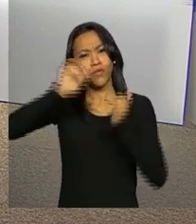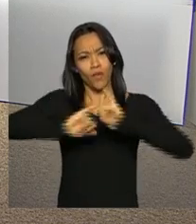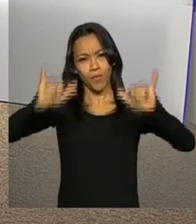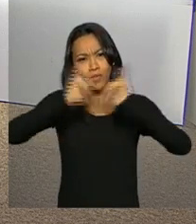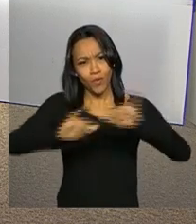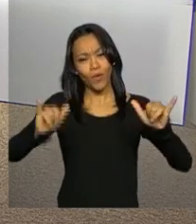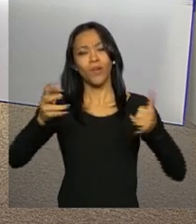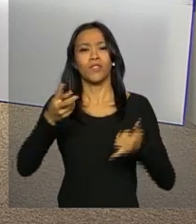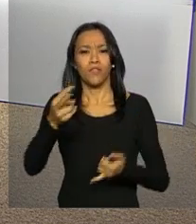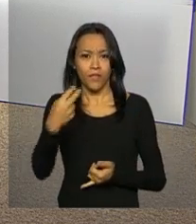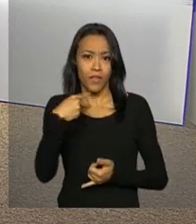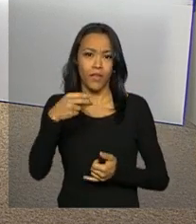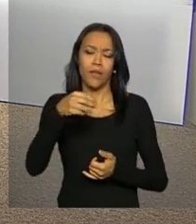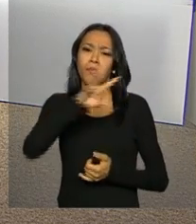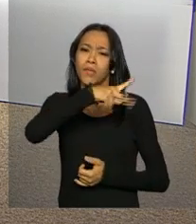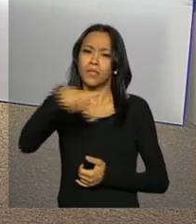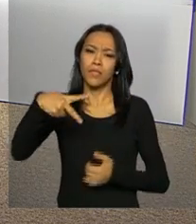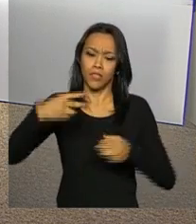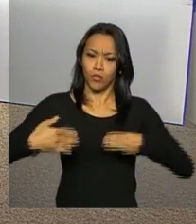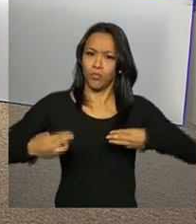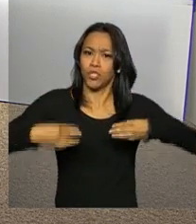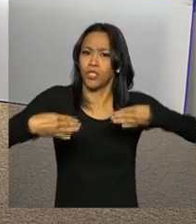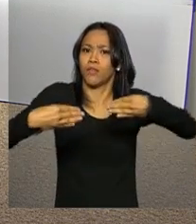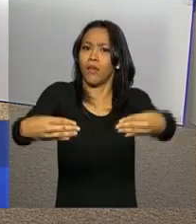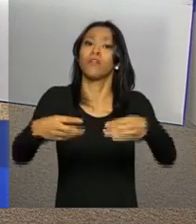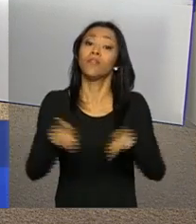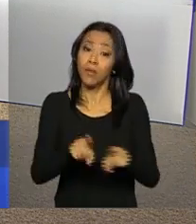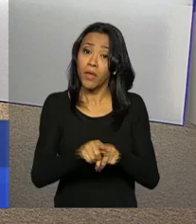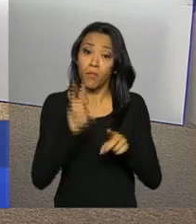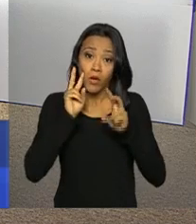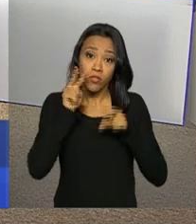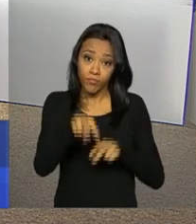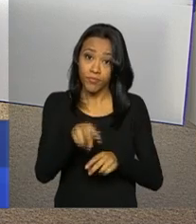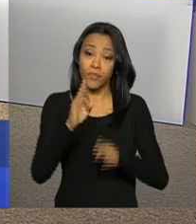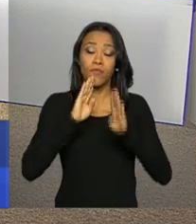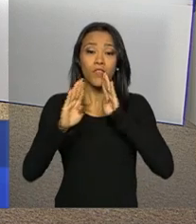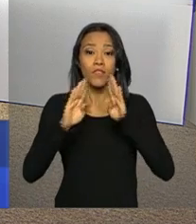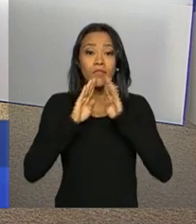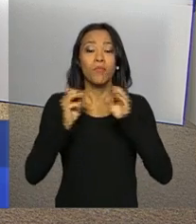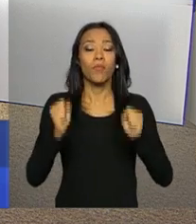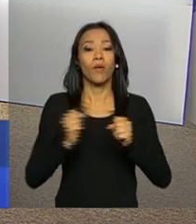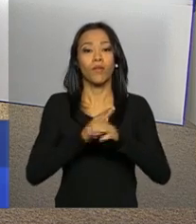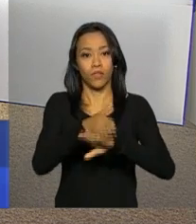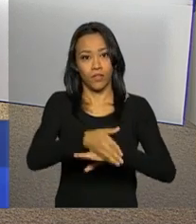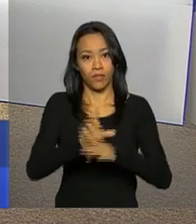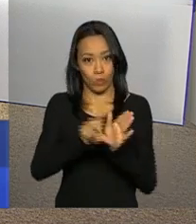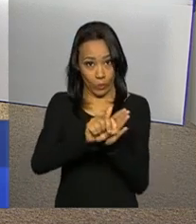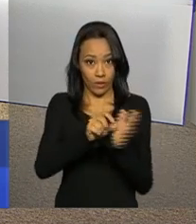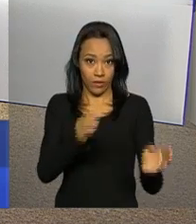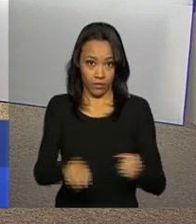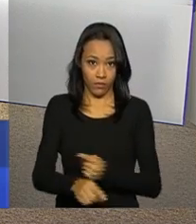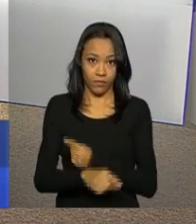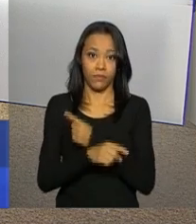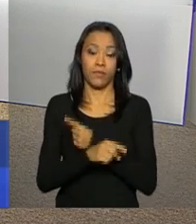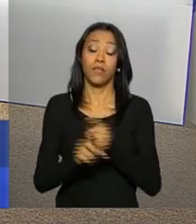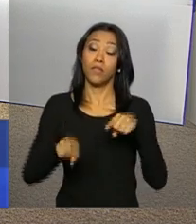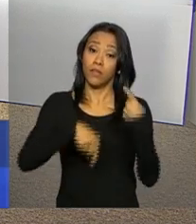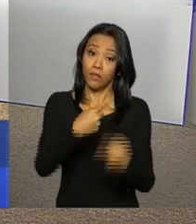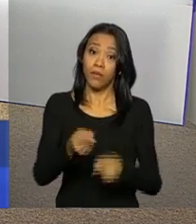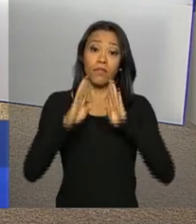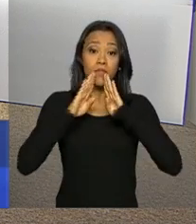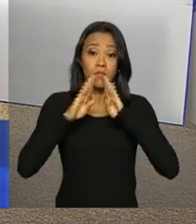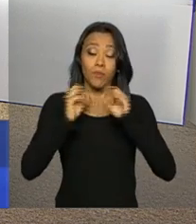Acompanhe as notícias do Executivo Federal também em nossas redes sociais. twitter.com.br tvnbr e facebook